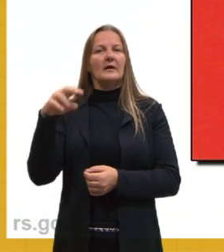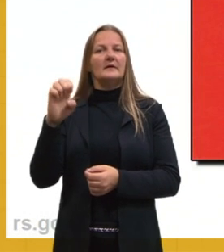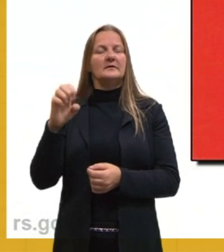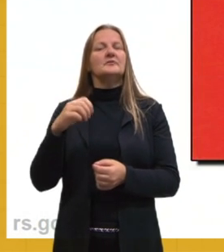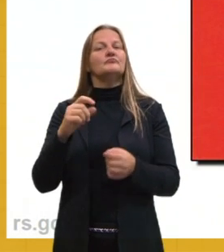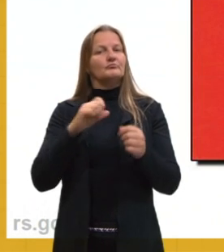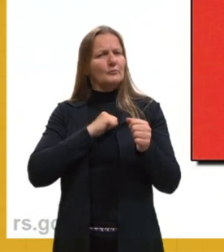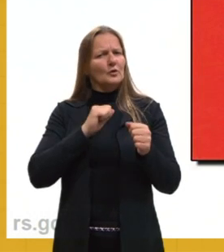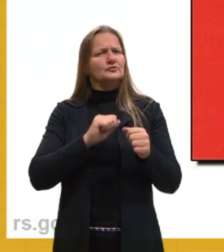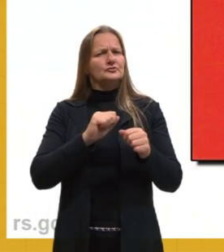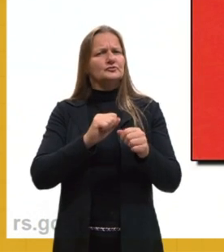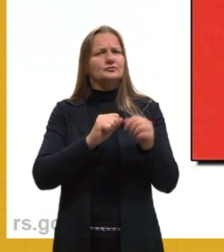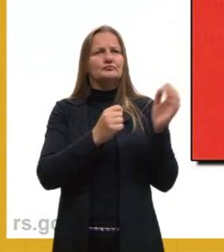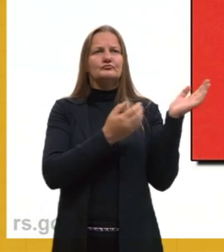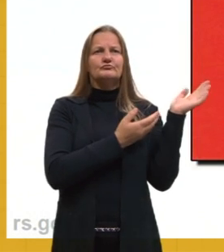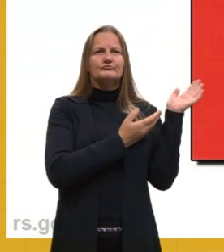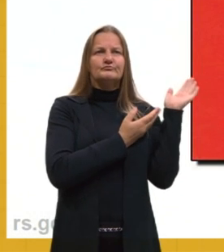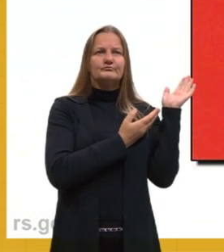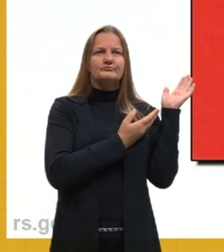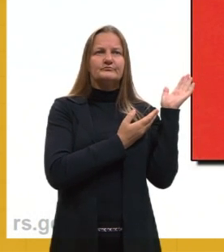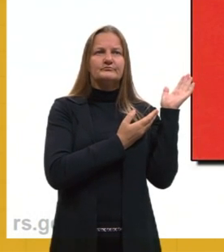link como no QR Code.